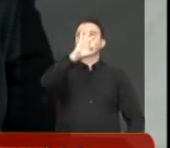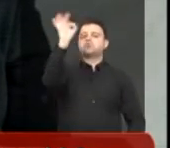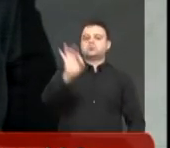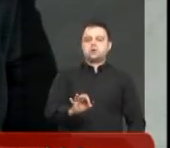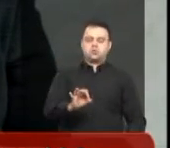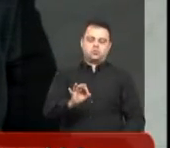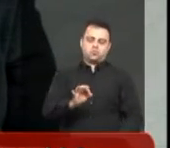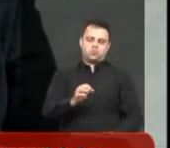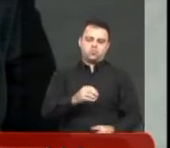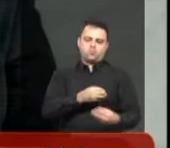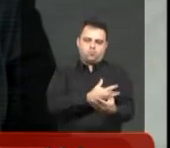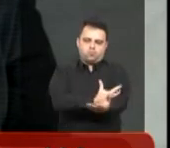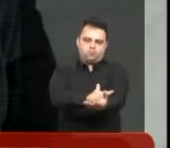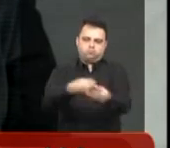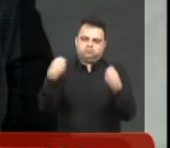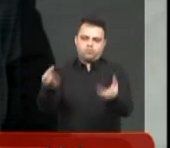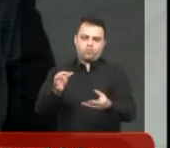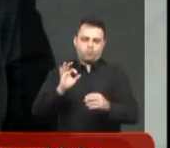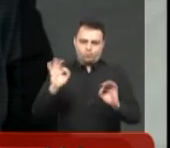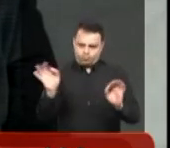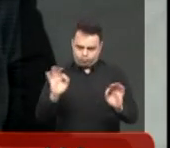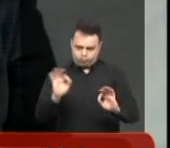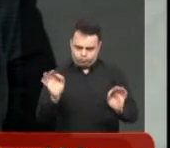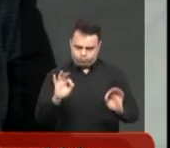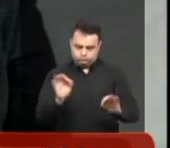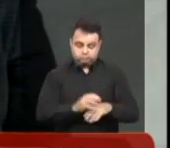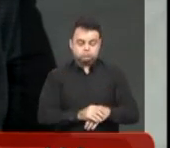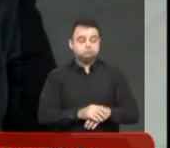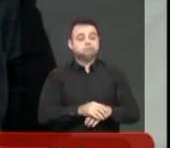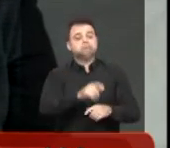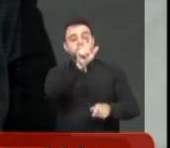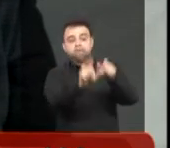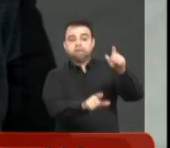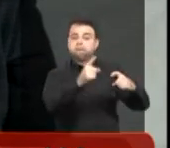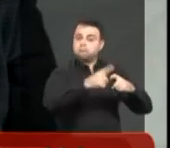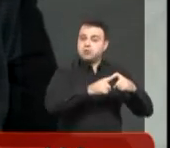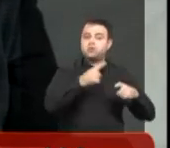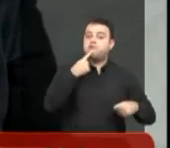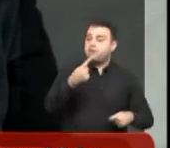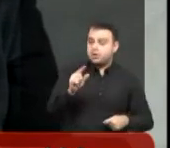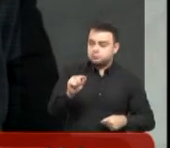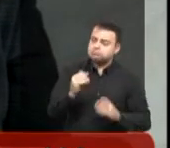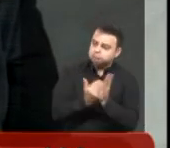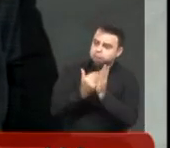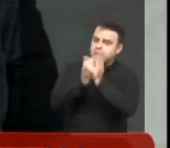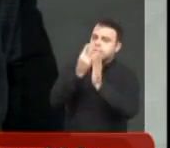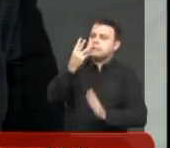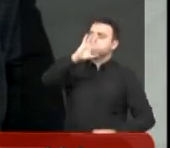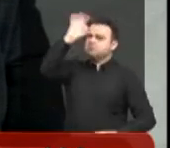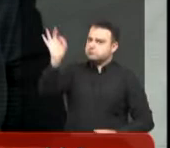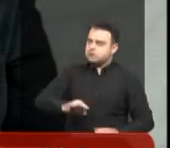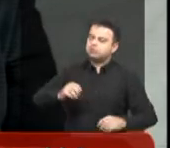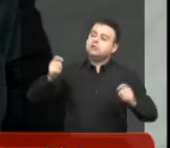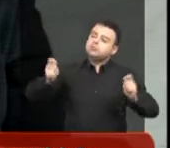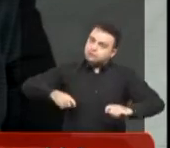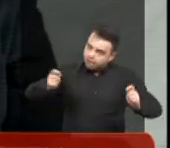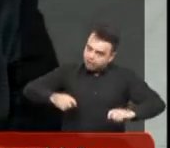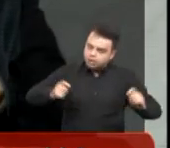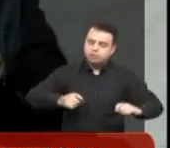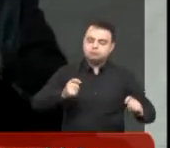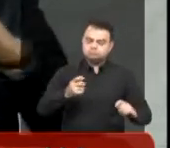população que não doam sangue. Só 2%? Só 2%. E os profissionais da área dizem que se a gente chegar a 3%,